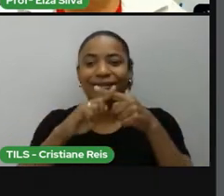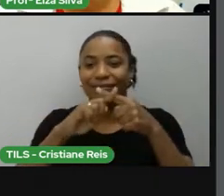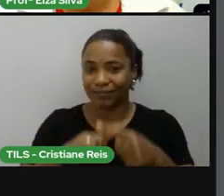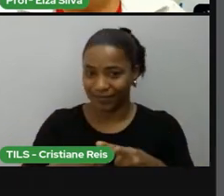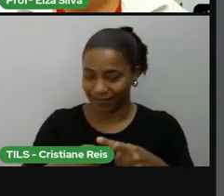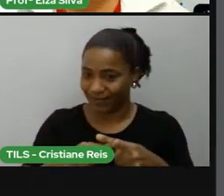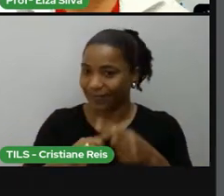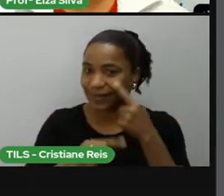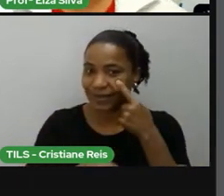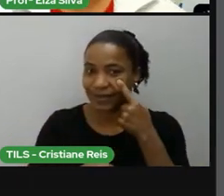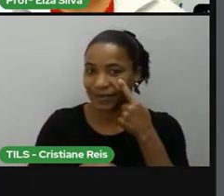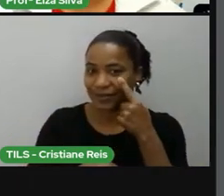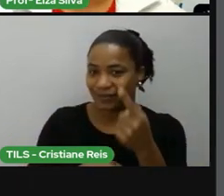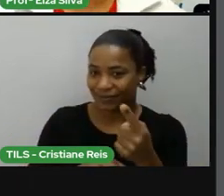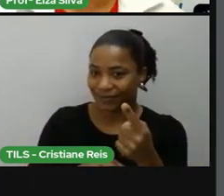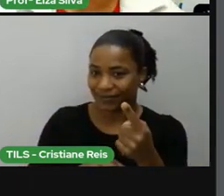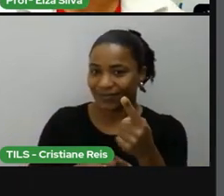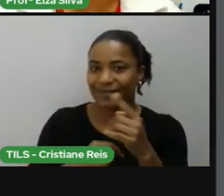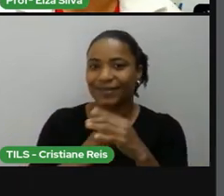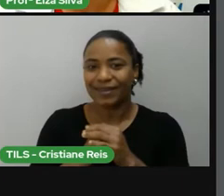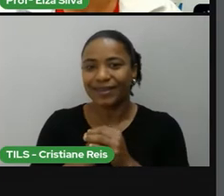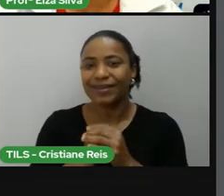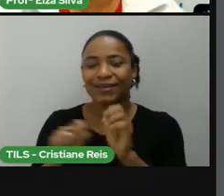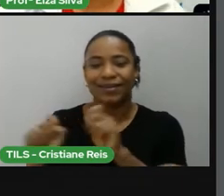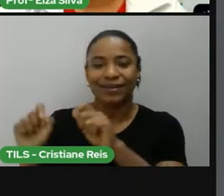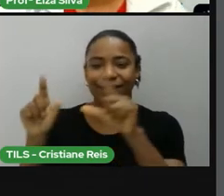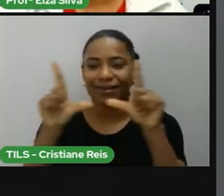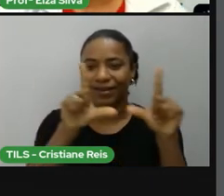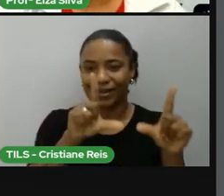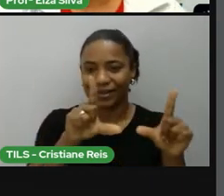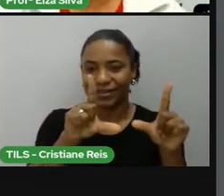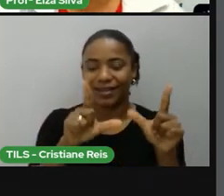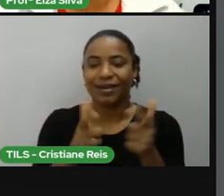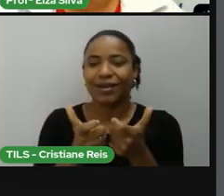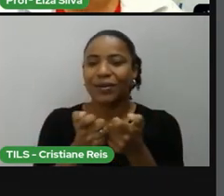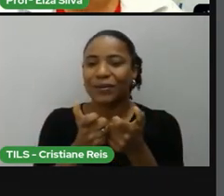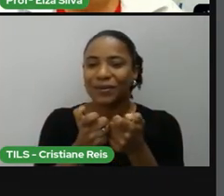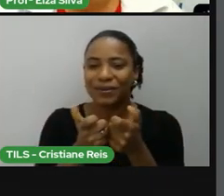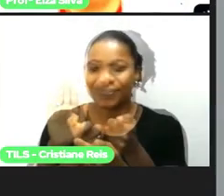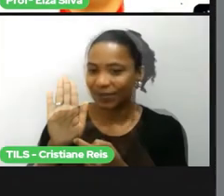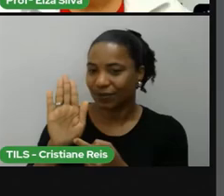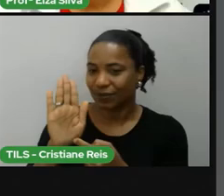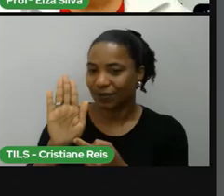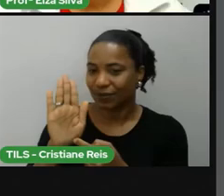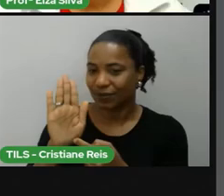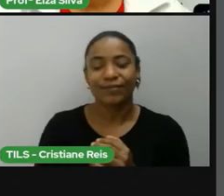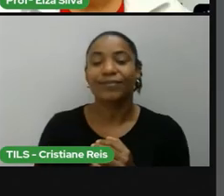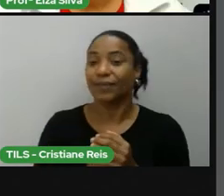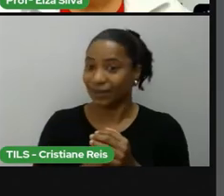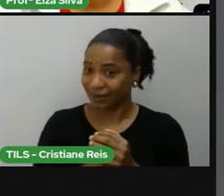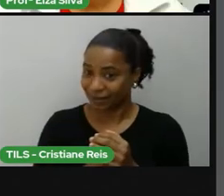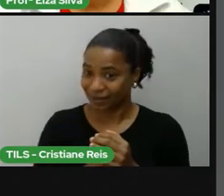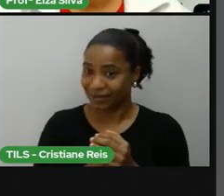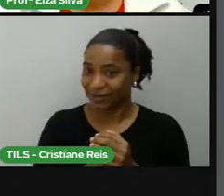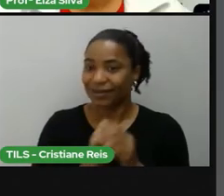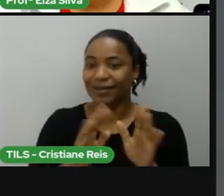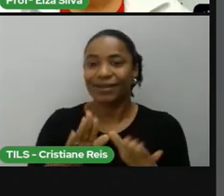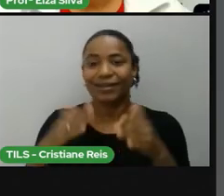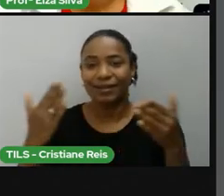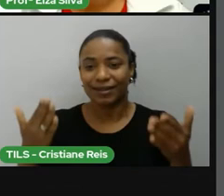vocês através dessa plataforma de game chamada Kahoot. Então, vocês irão